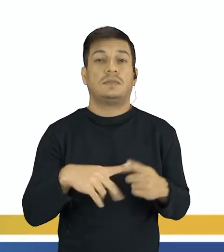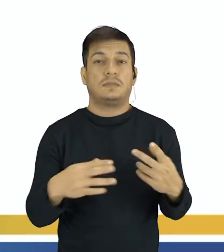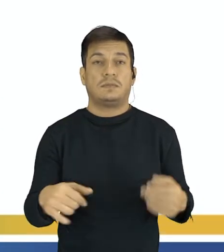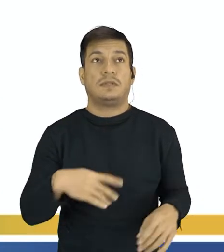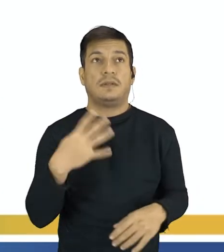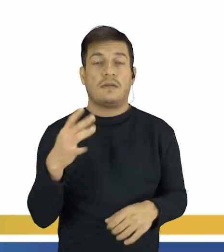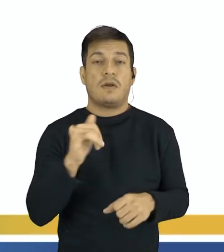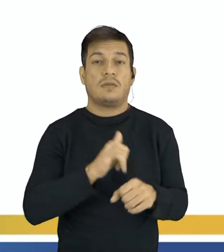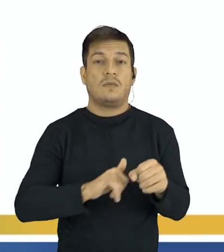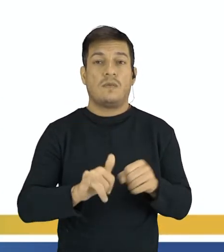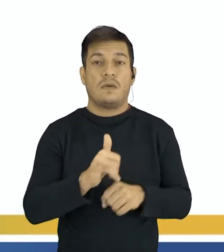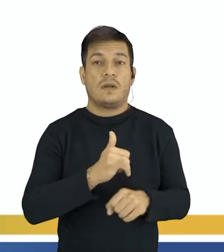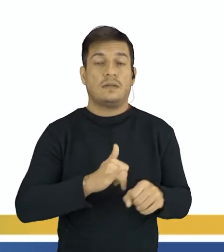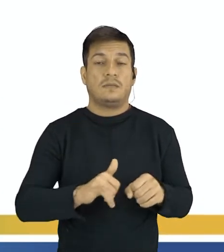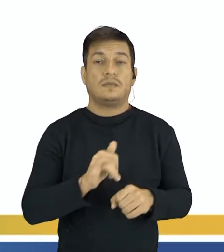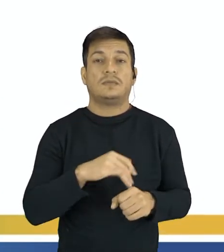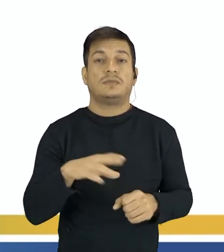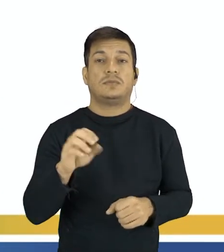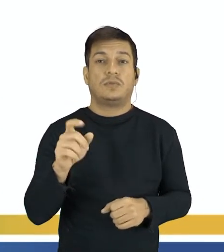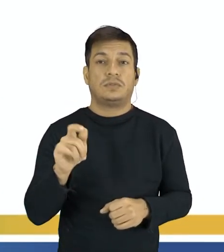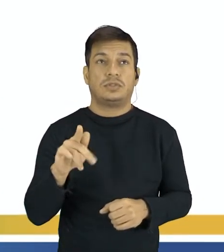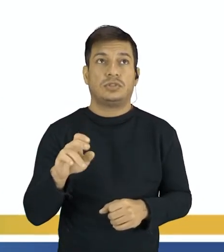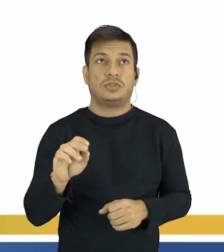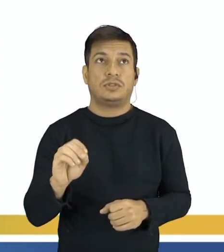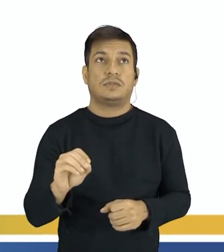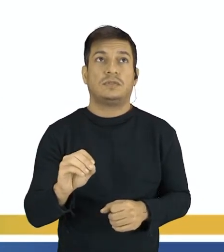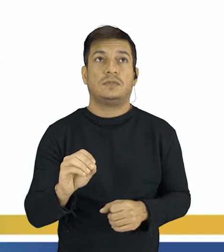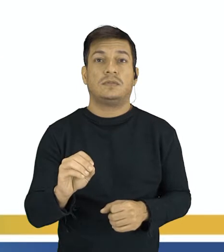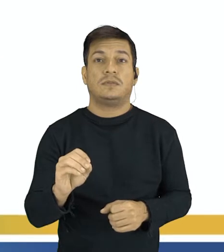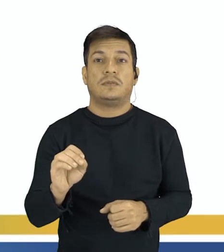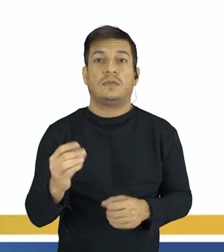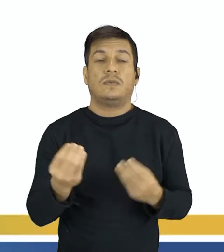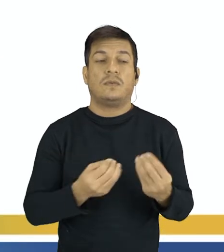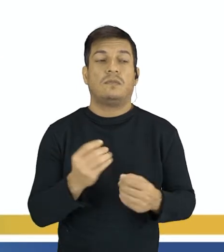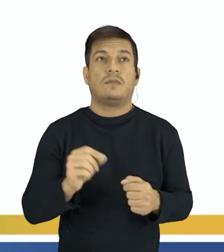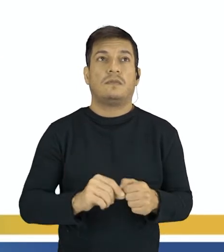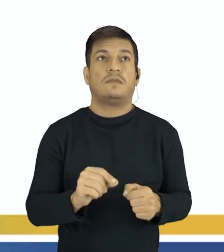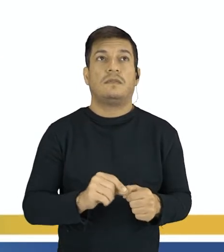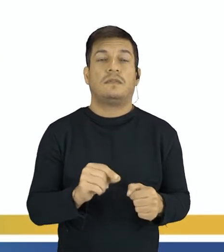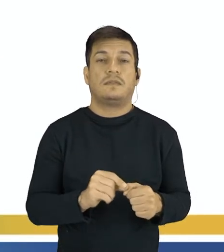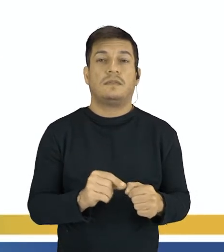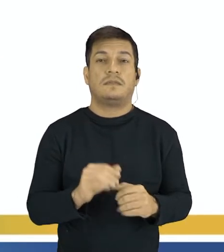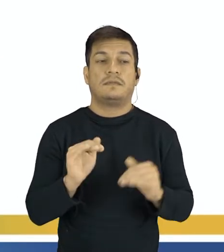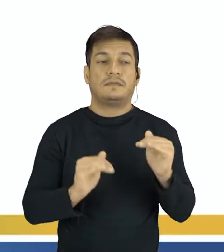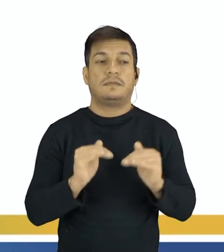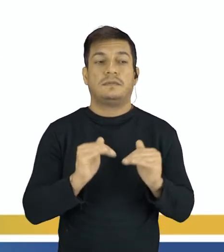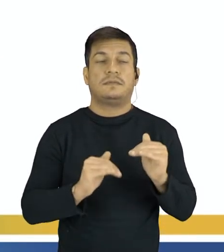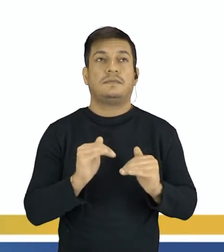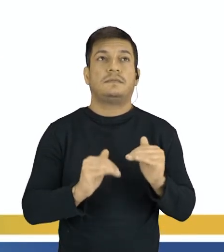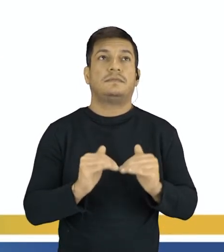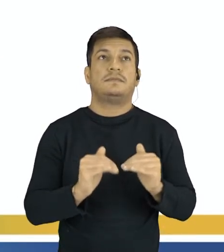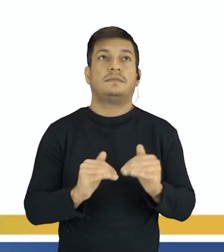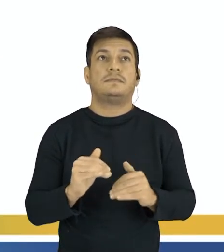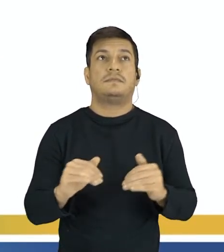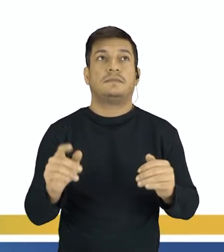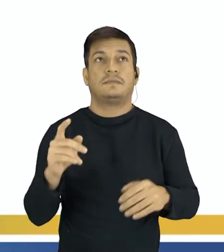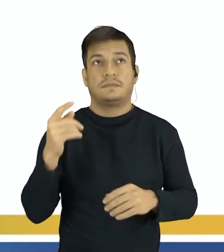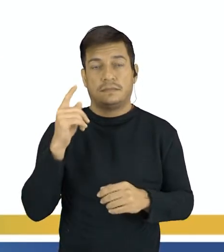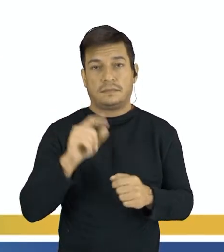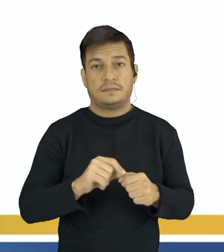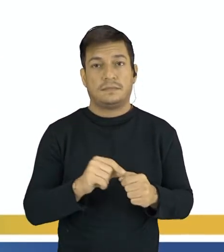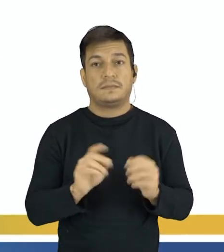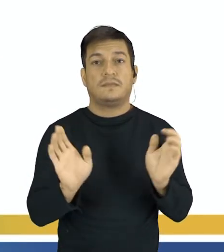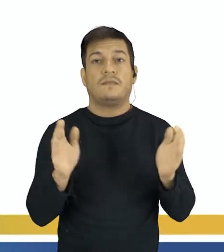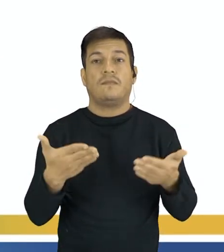temos 4 átomos de oxigênio. Como que a gente faz para continuar esse balanceamento? A gente vai